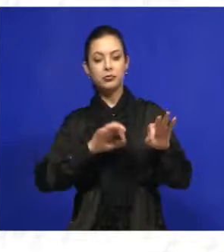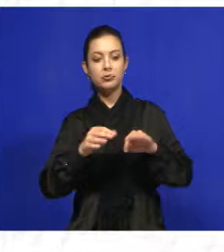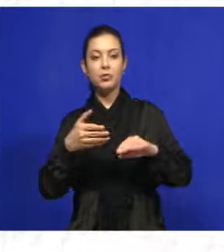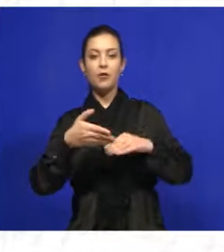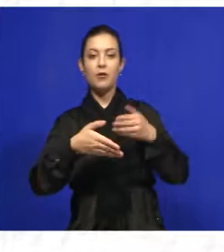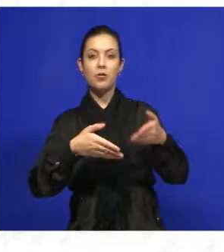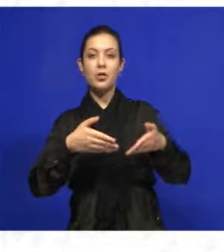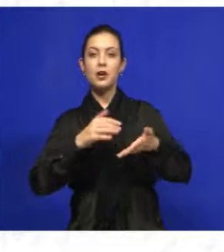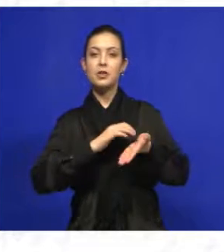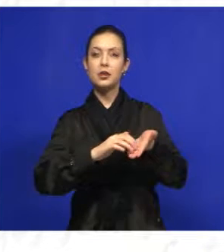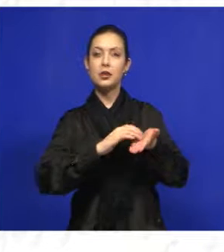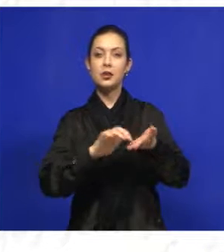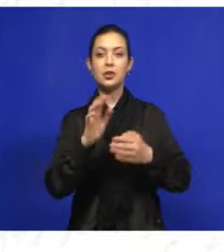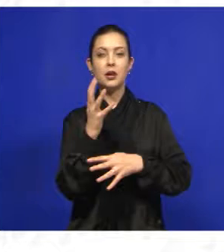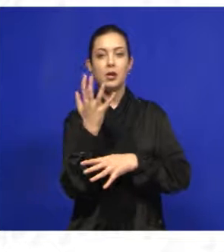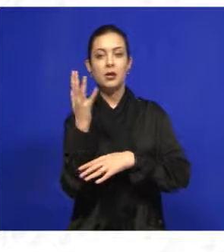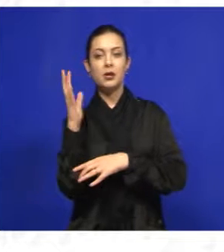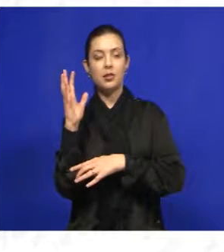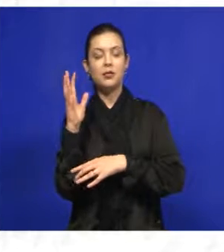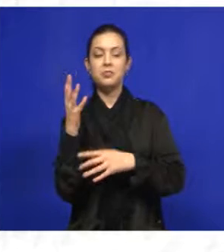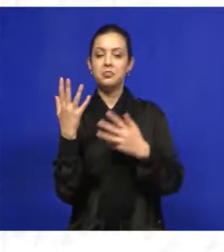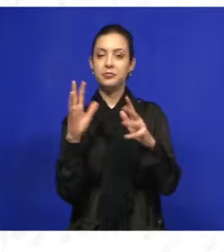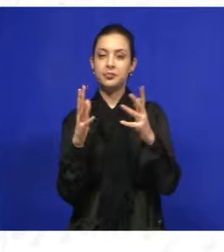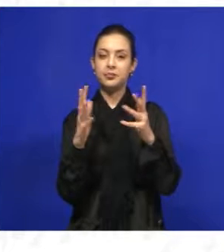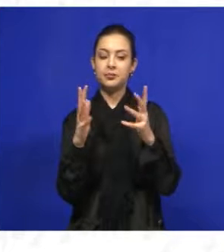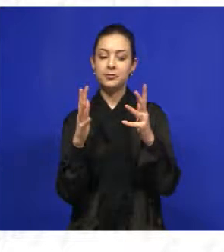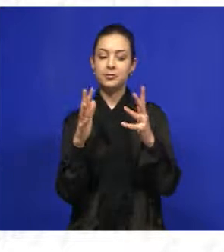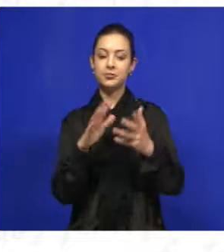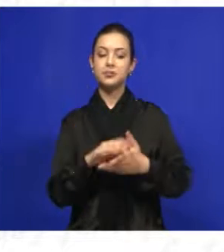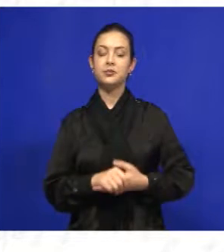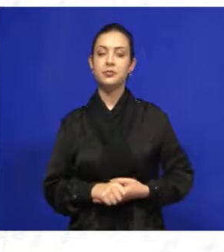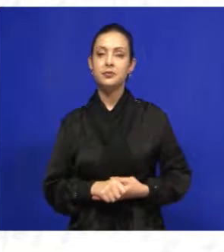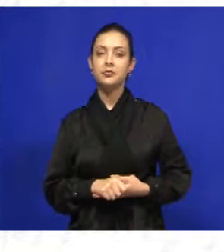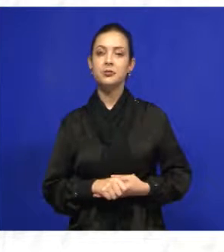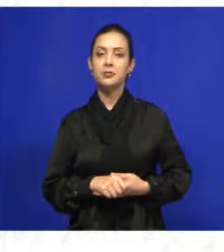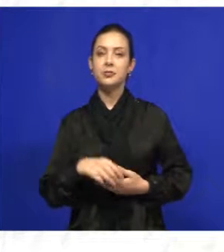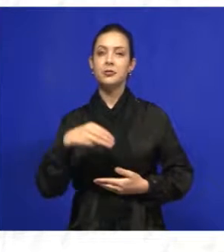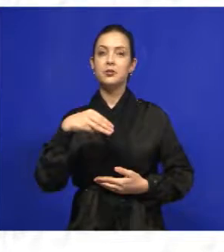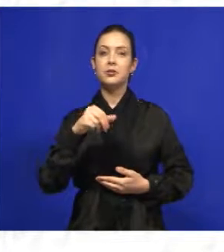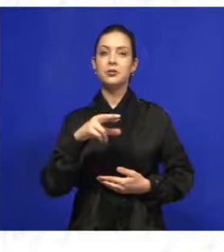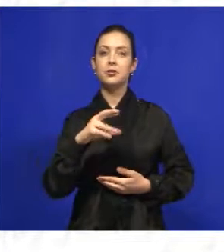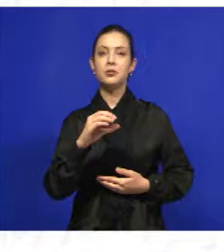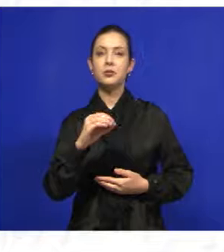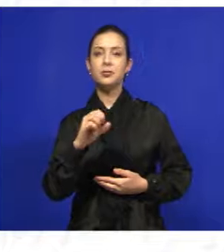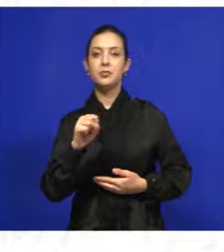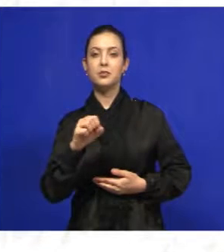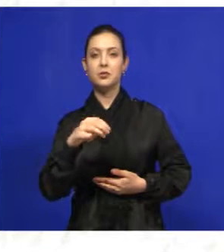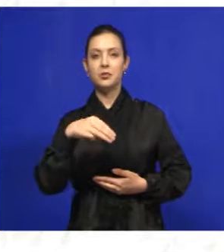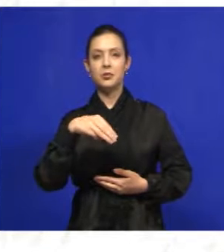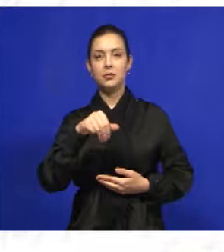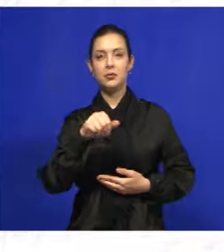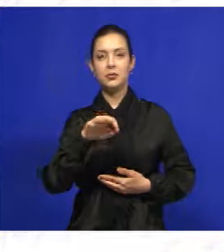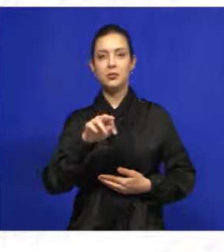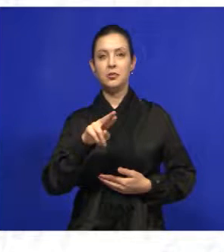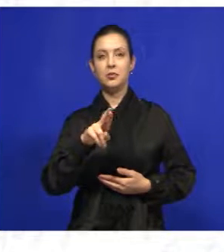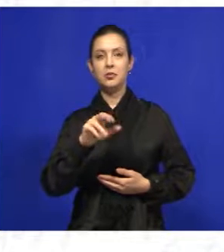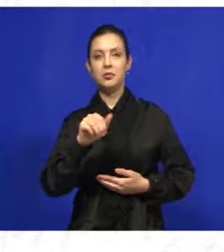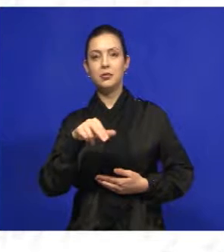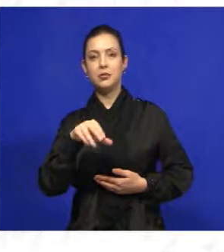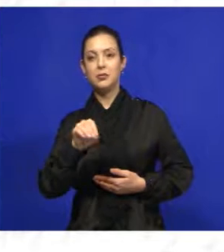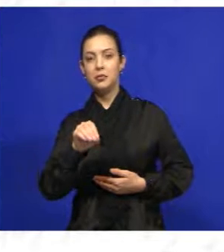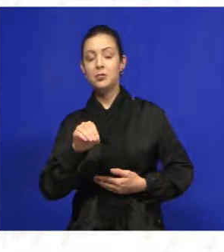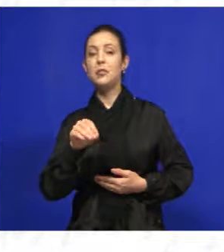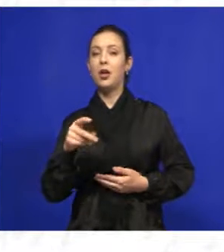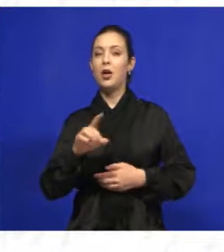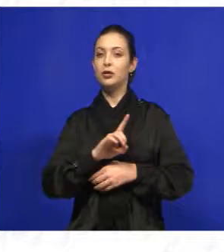a Secretaria de Meio Ambiente. Quero parabenizar o Marcos Maturano, que é o diretor de praças e